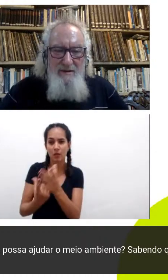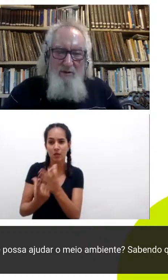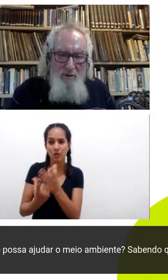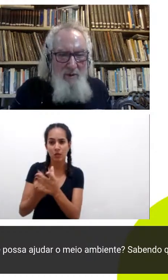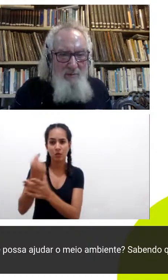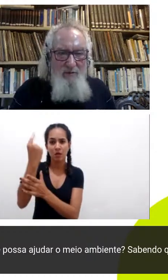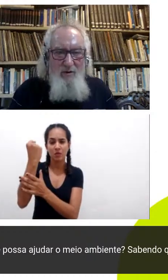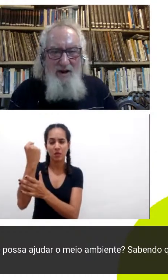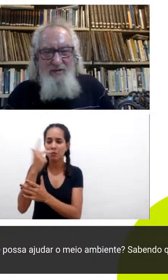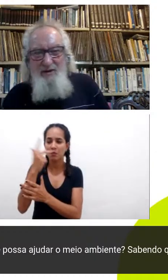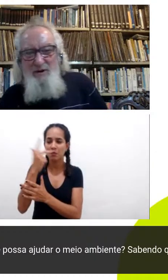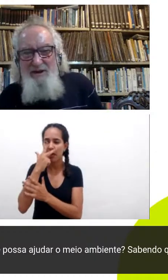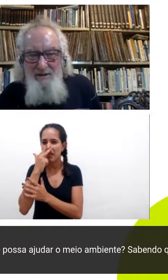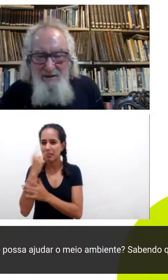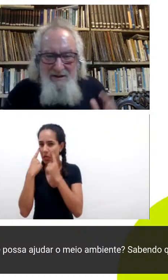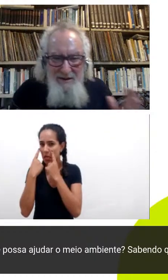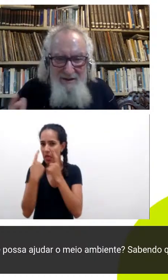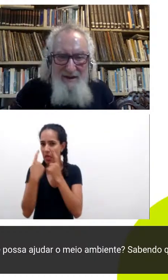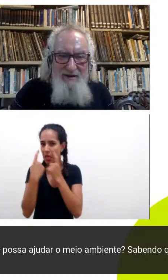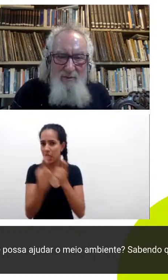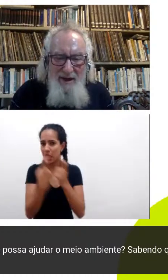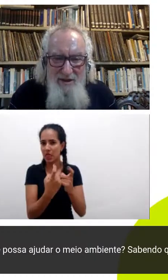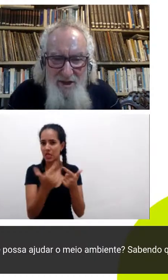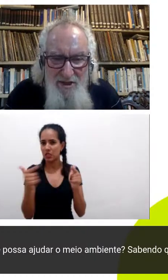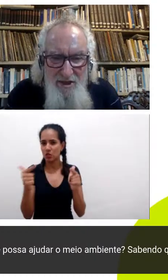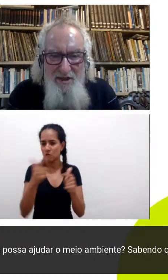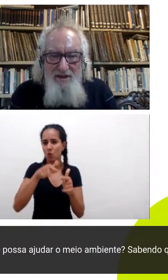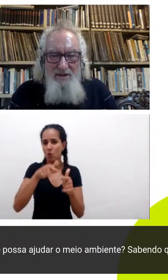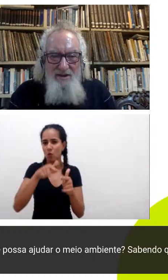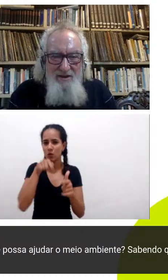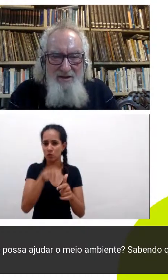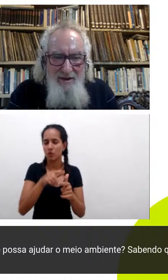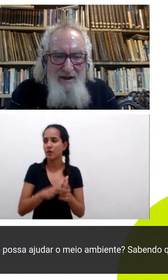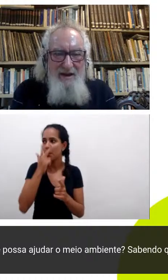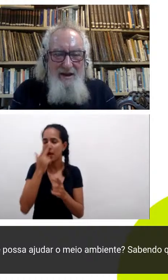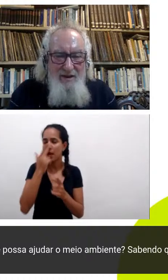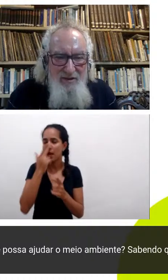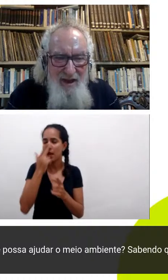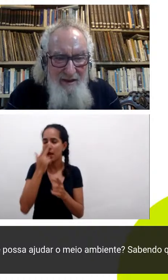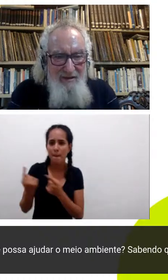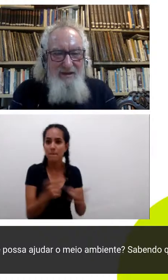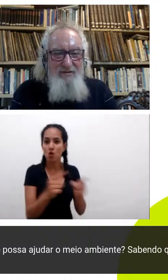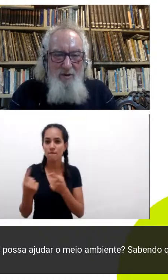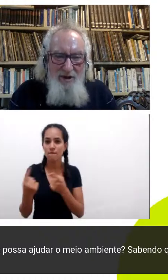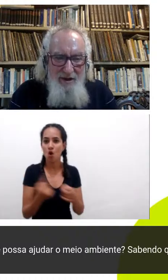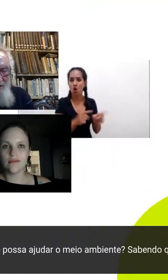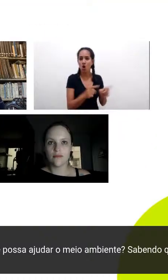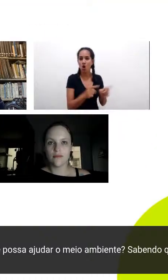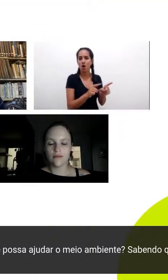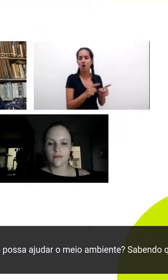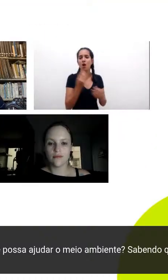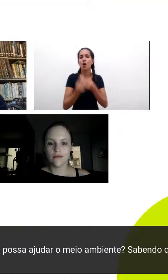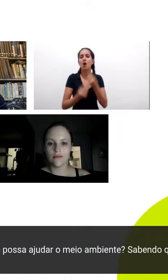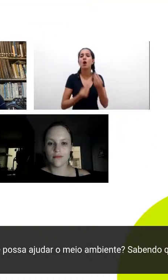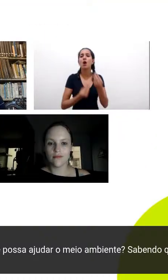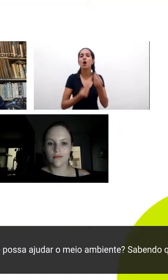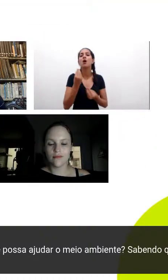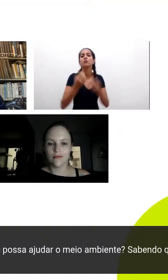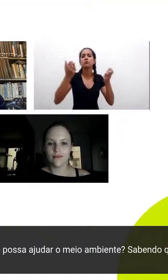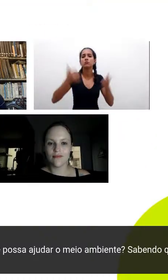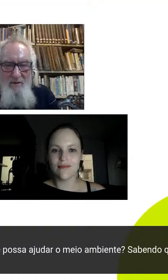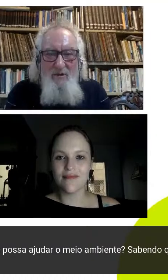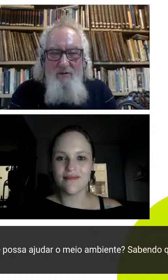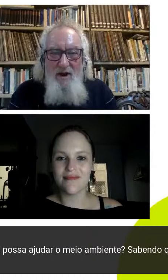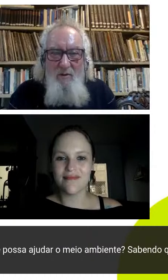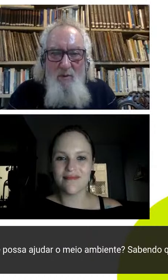então é uma provocação aí como é que a gente sai dessa história eu também lembro assim